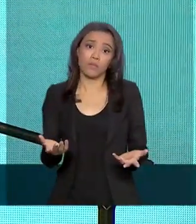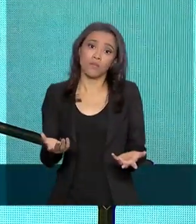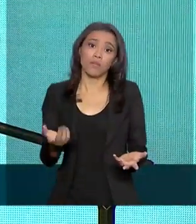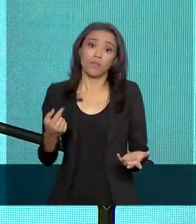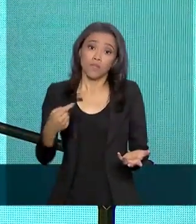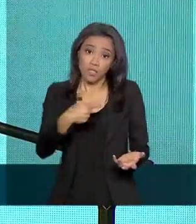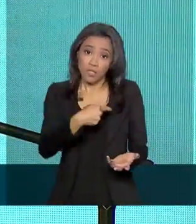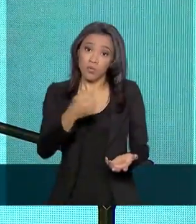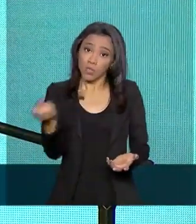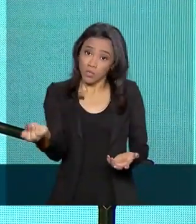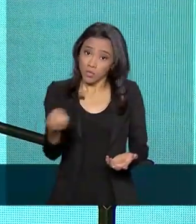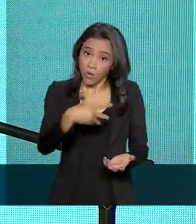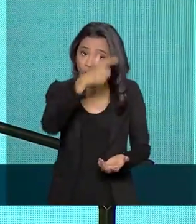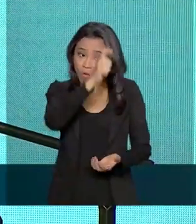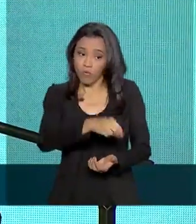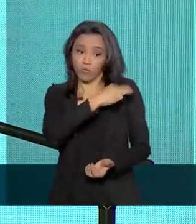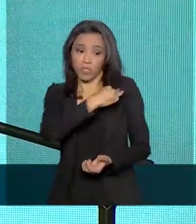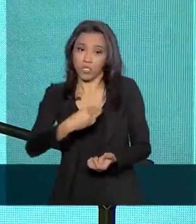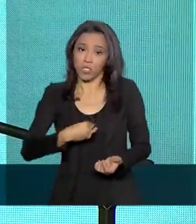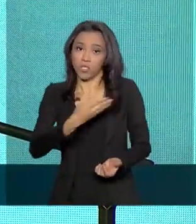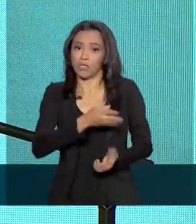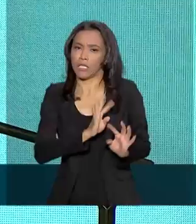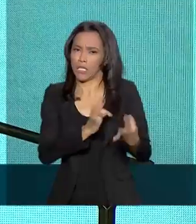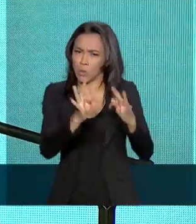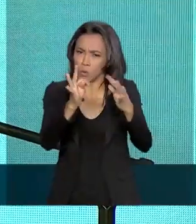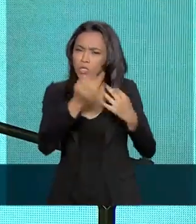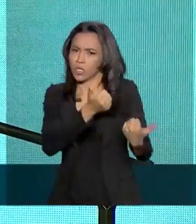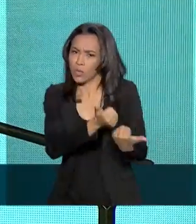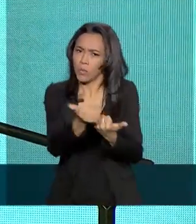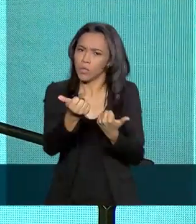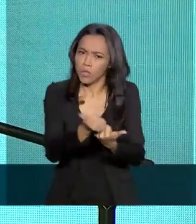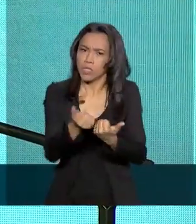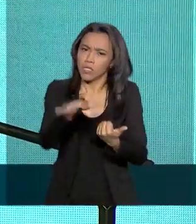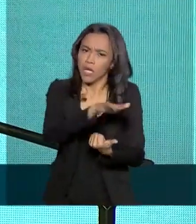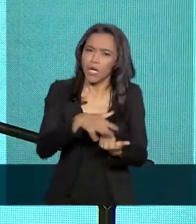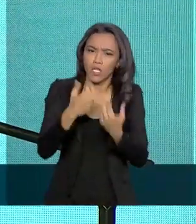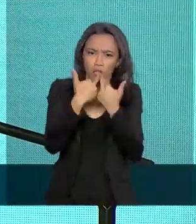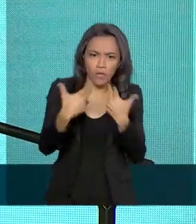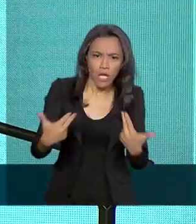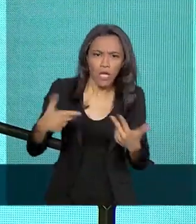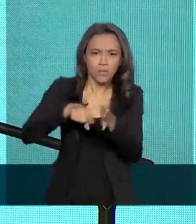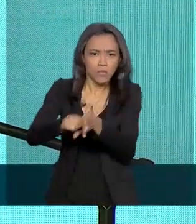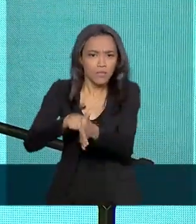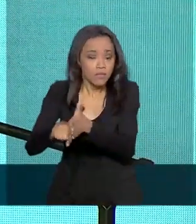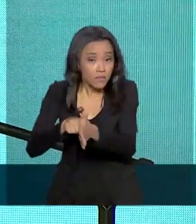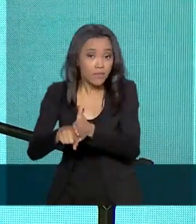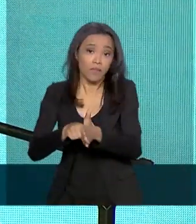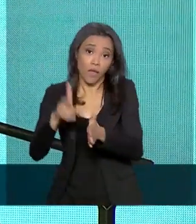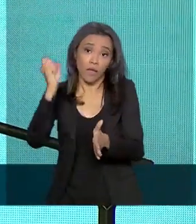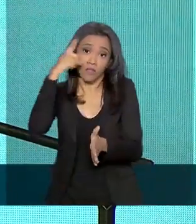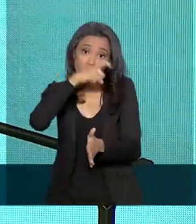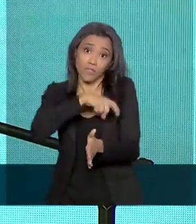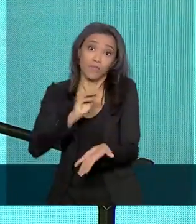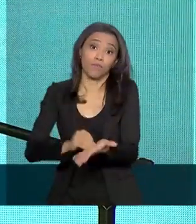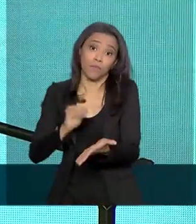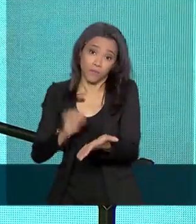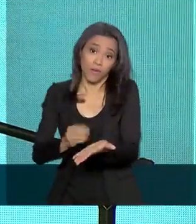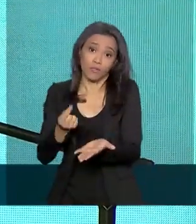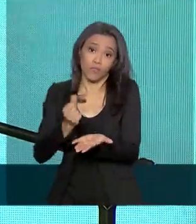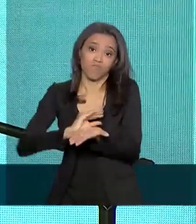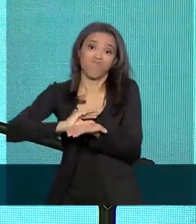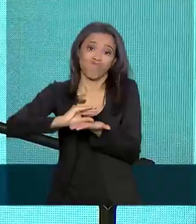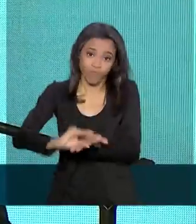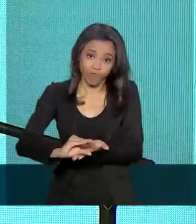Marcos Pontes investindo no Ministério da Ciência e Tecnologia na questão de inovação, pesquisa. É difícil, falta recurso.